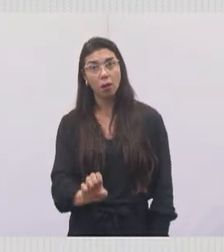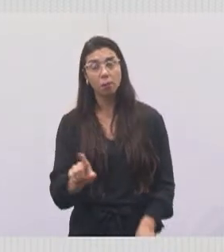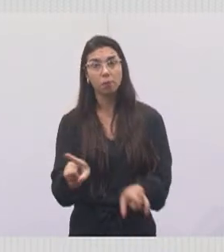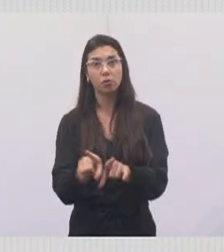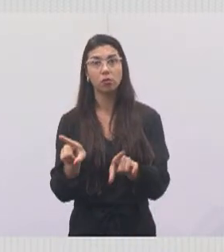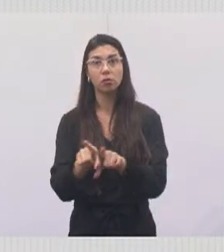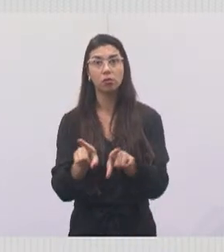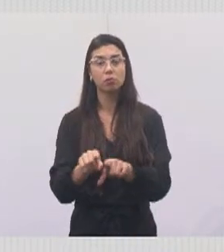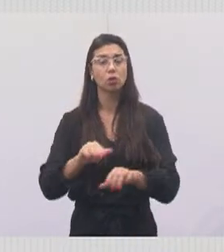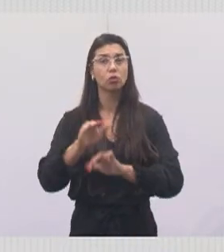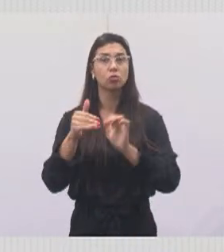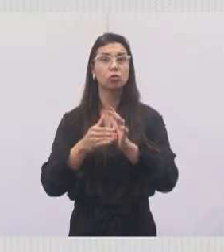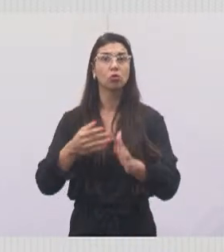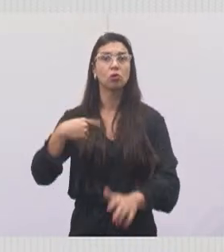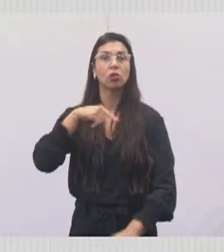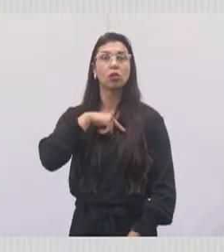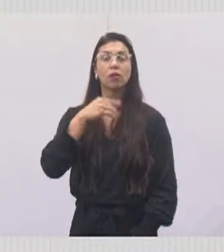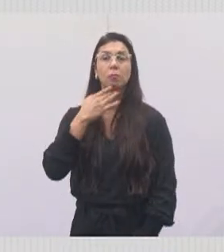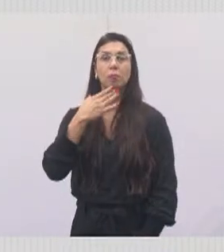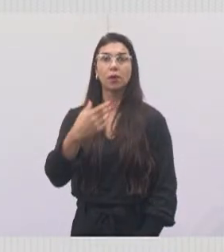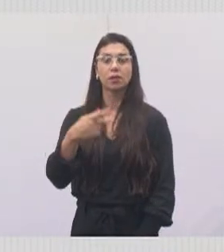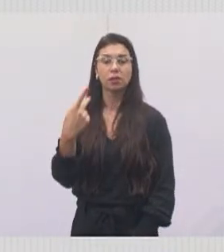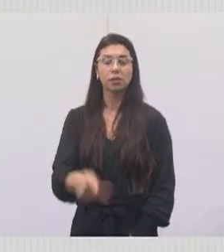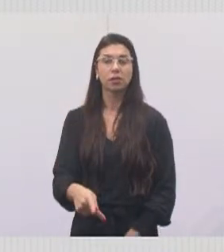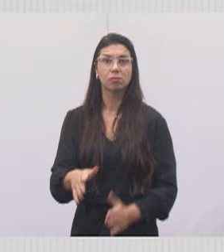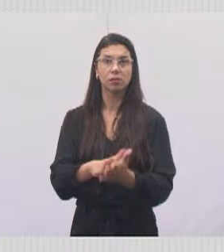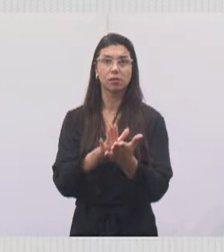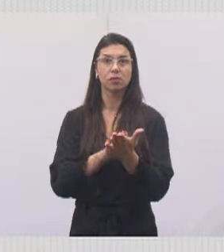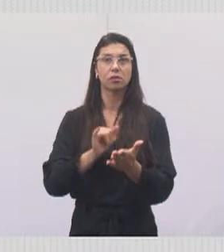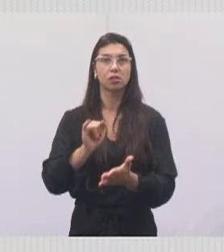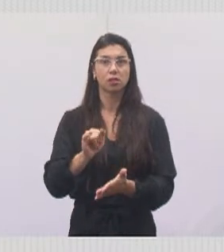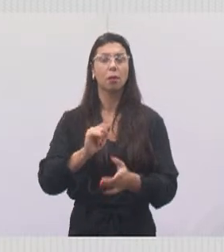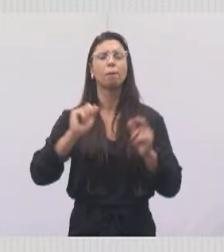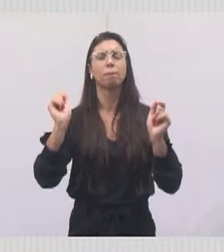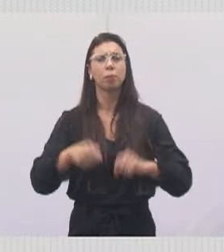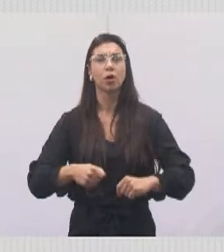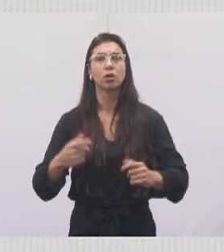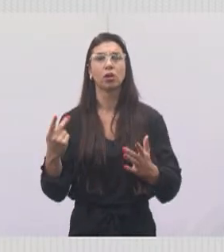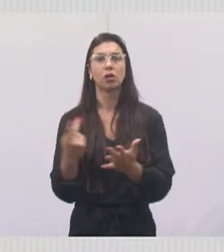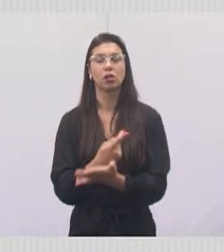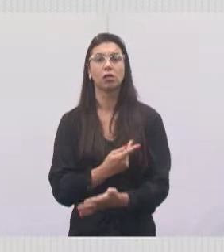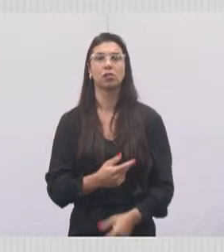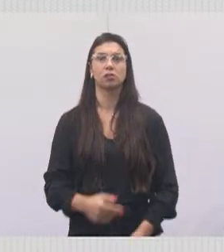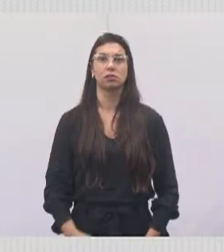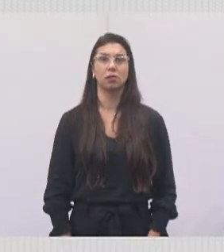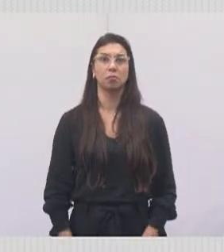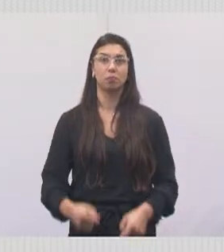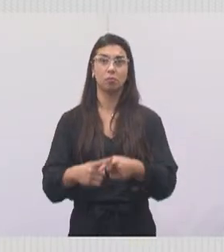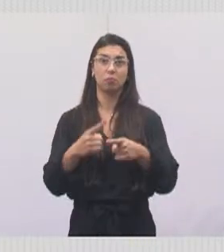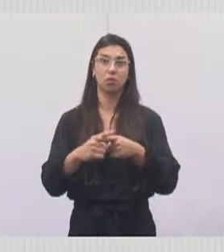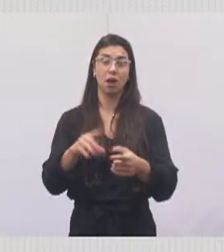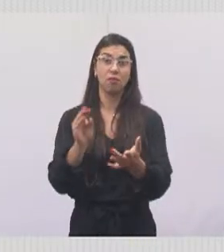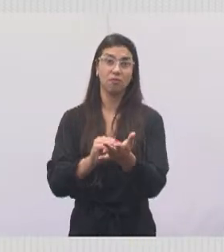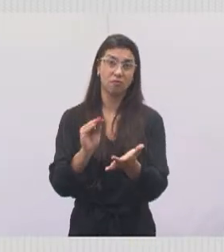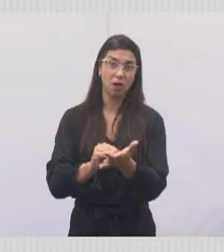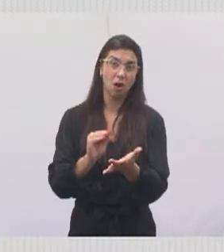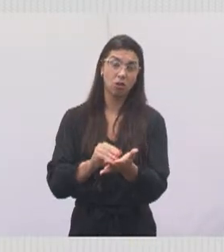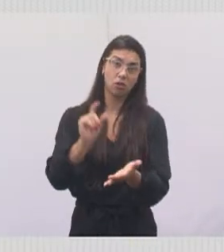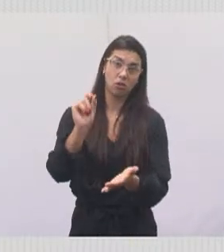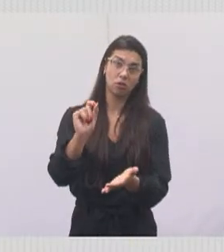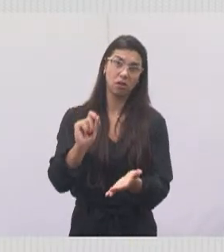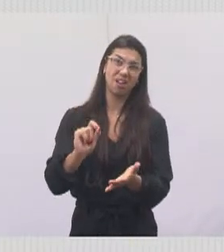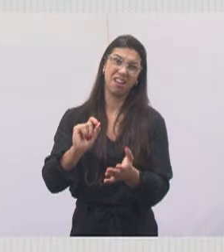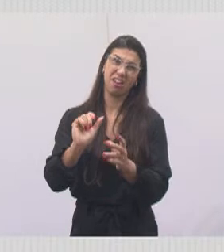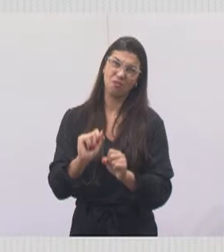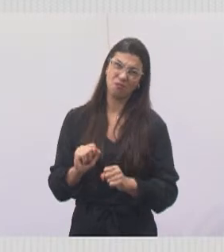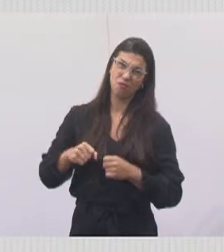tudo que a gente reivindica para a nossa cidade tem condições e pode ser implementado aqui na nossa cidade. O que falta muitas vezes é um pouquinho